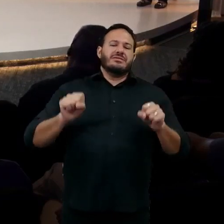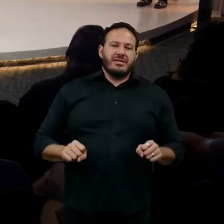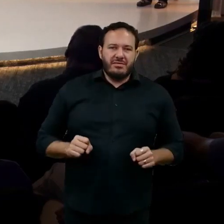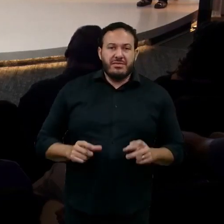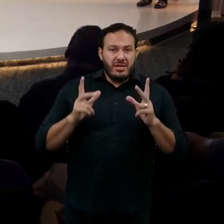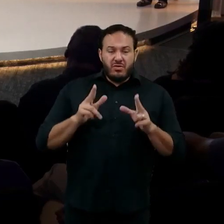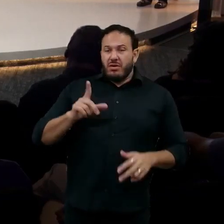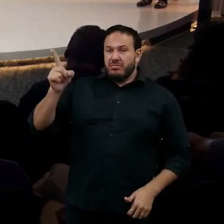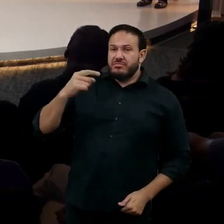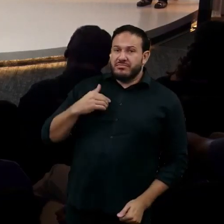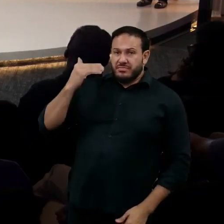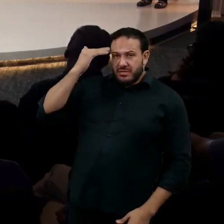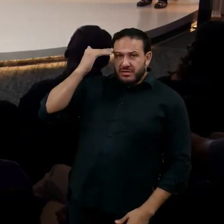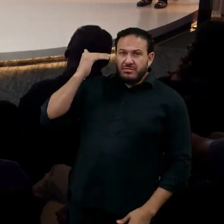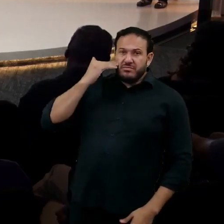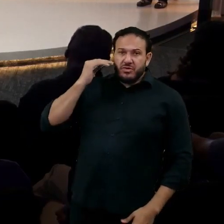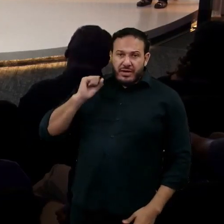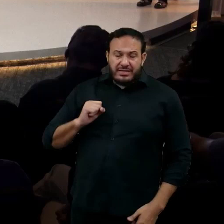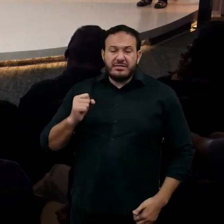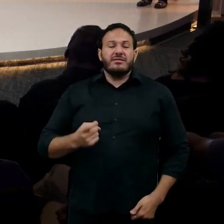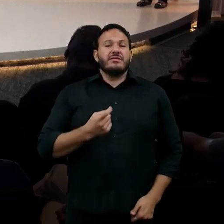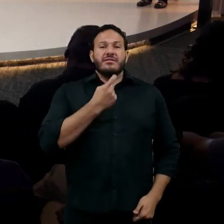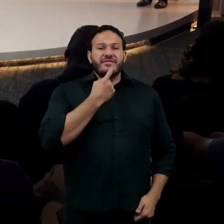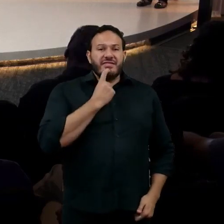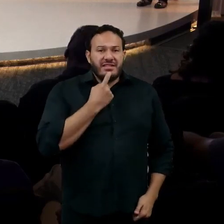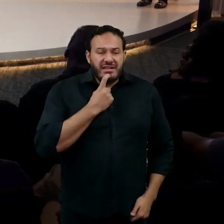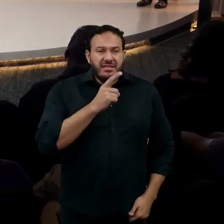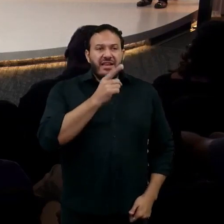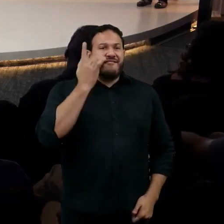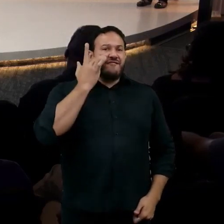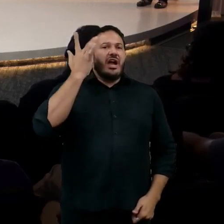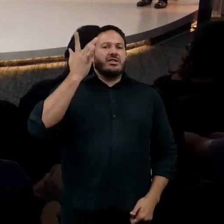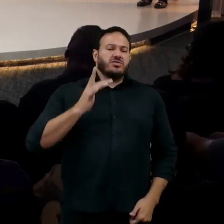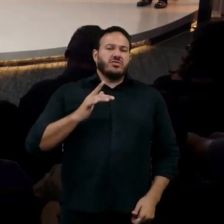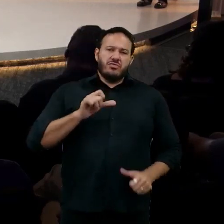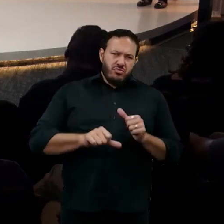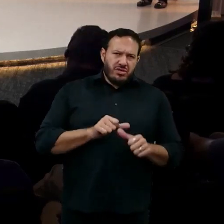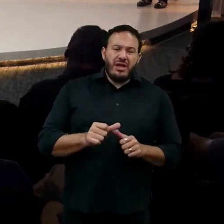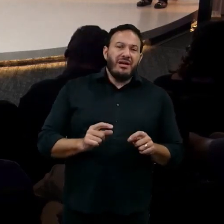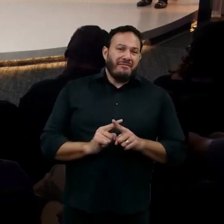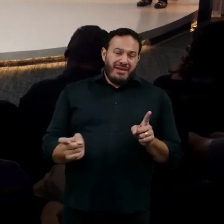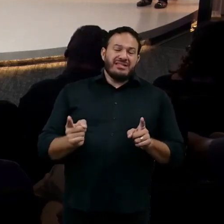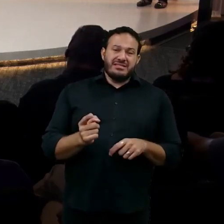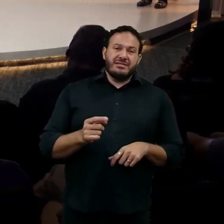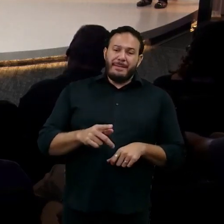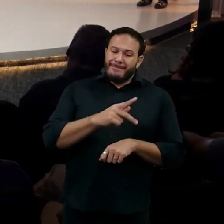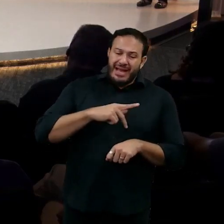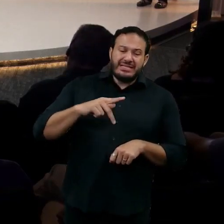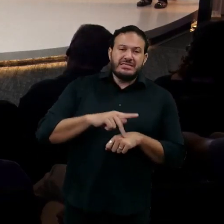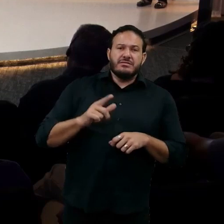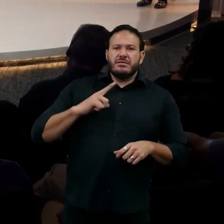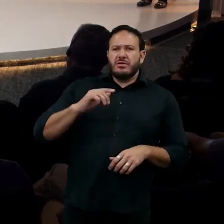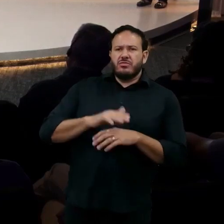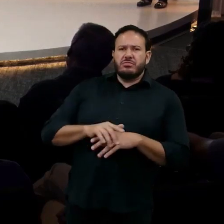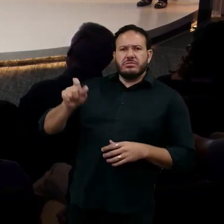ou a Suécia ou a Finlândia são mais fáceis de mudar mas em países autocráticos tem um cara lá no topo que